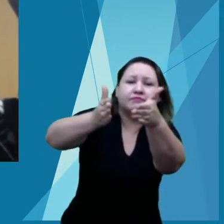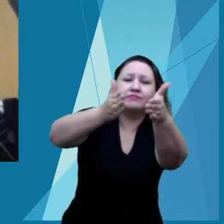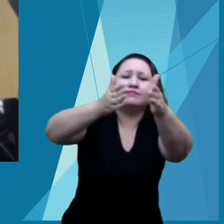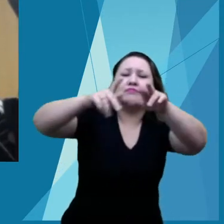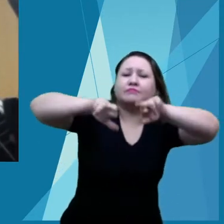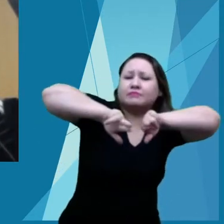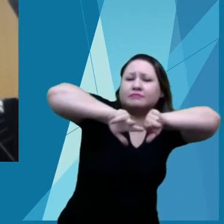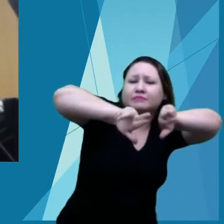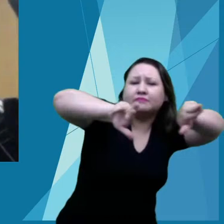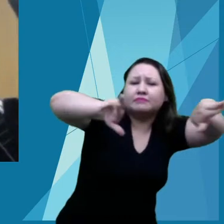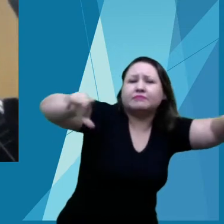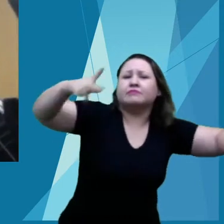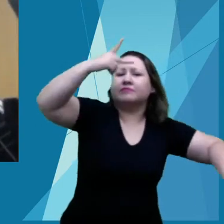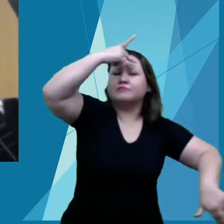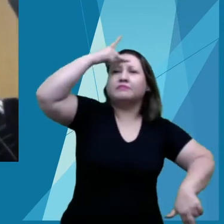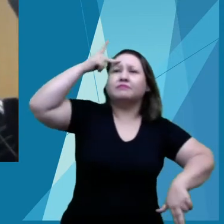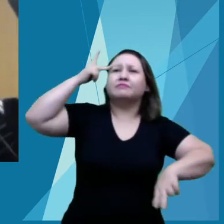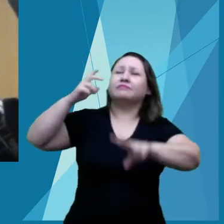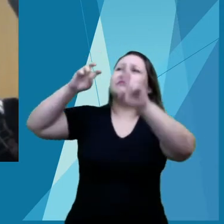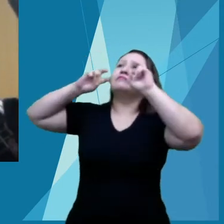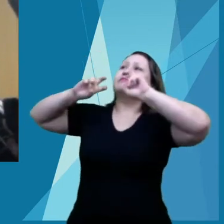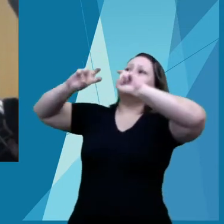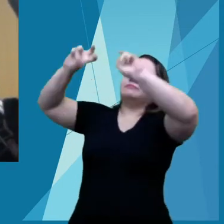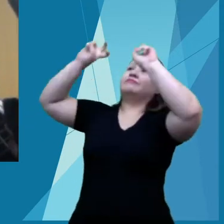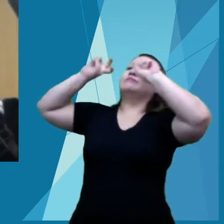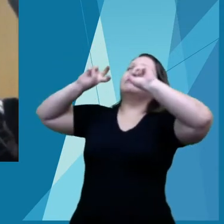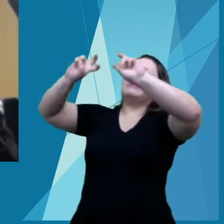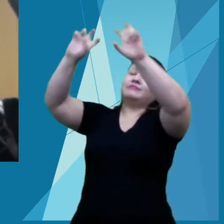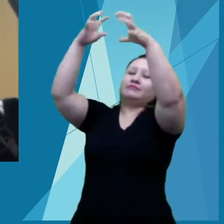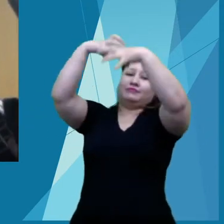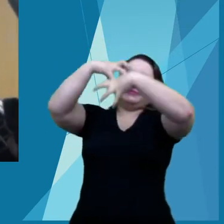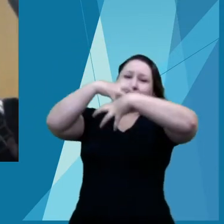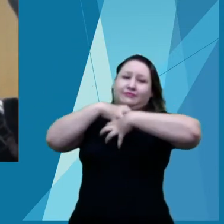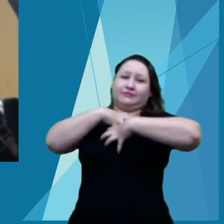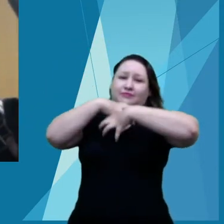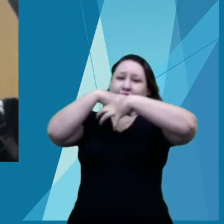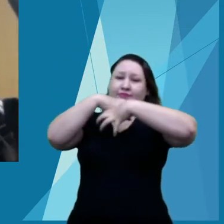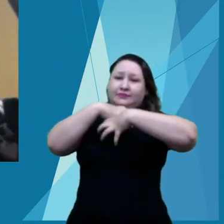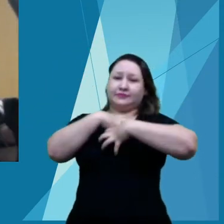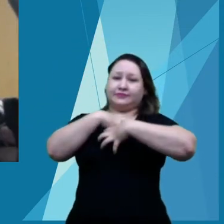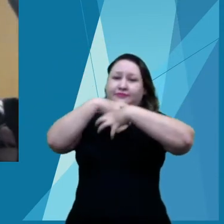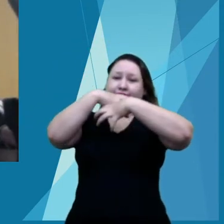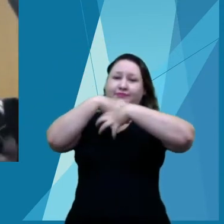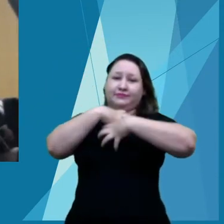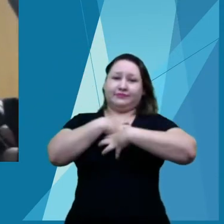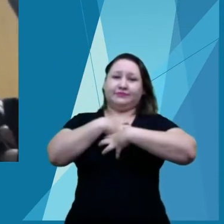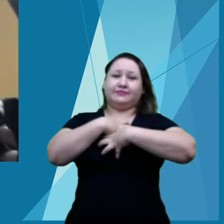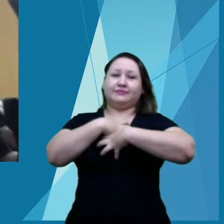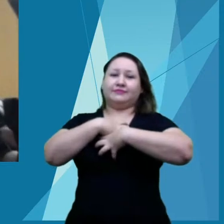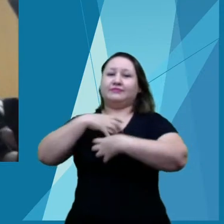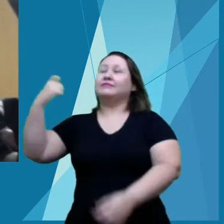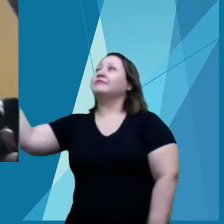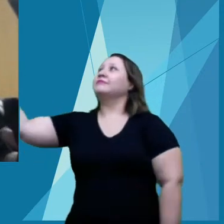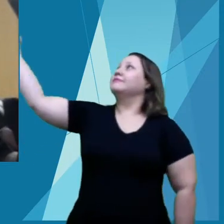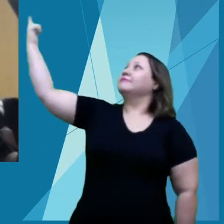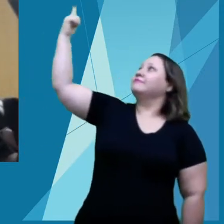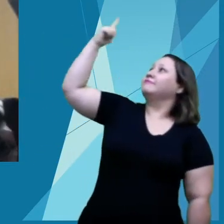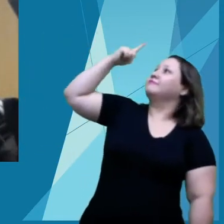sujos de luz, brilhou no céu da pátria nesse instante.